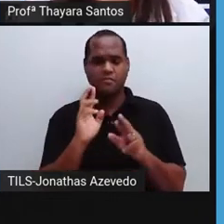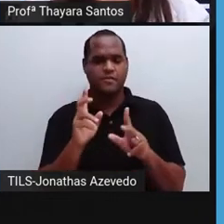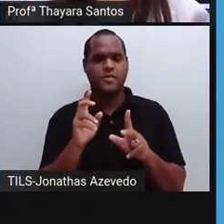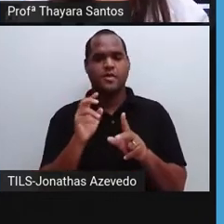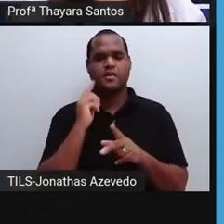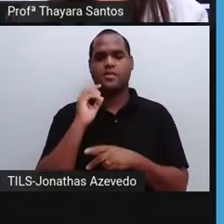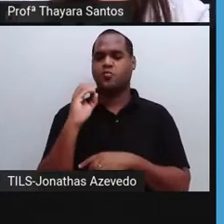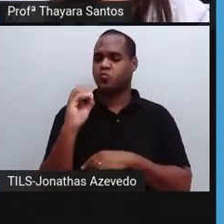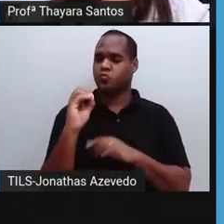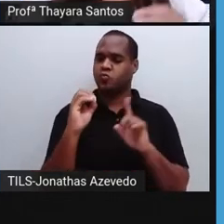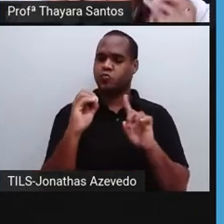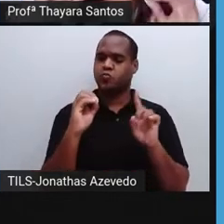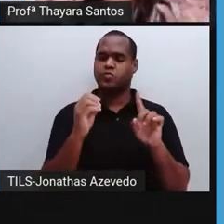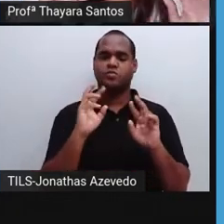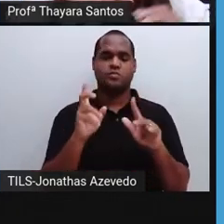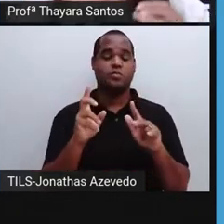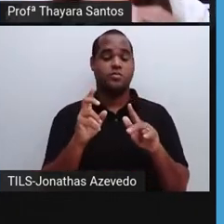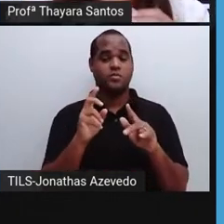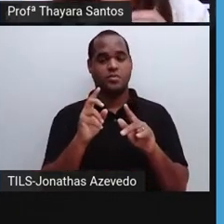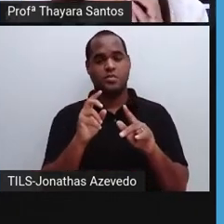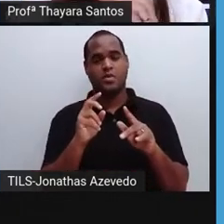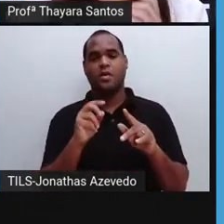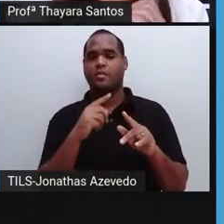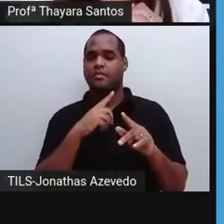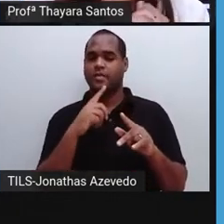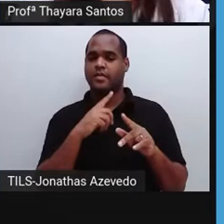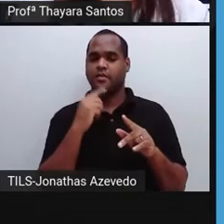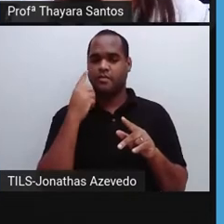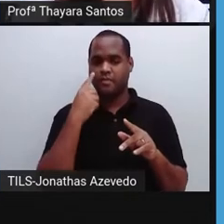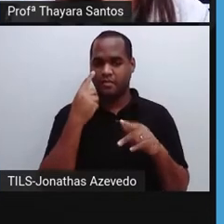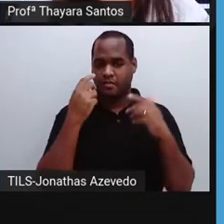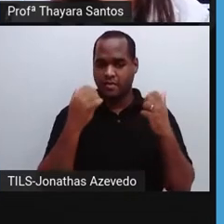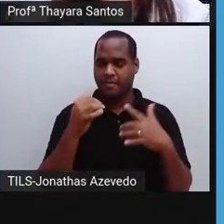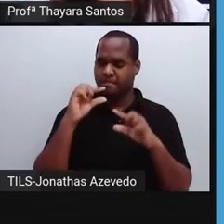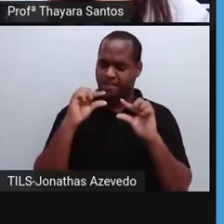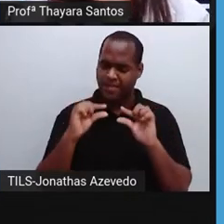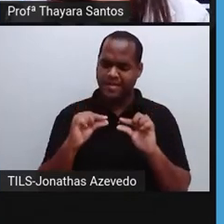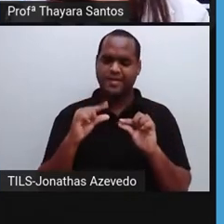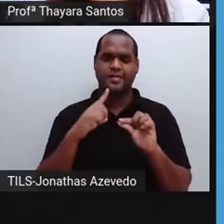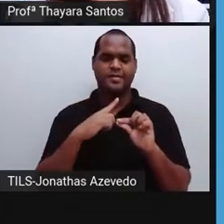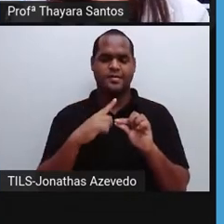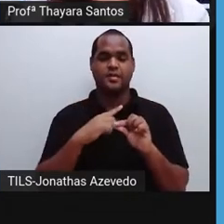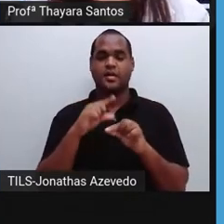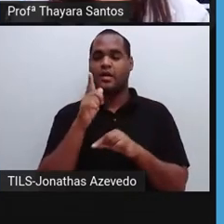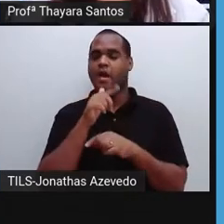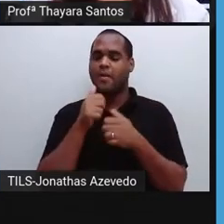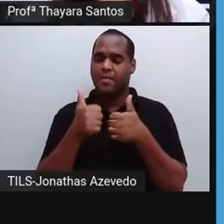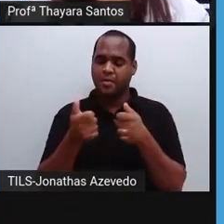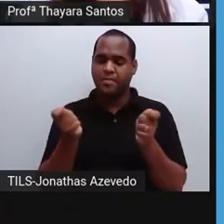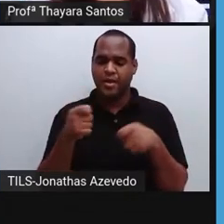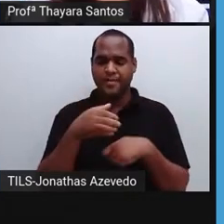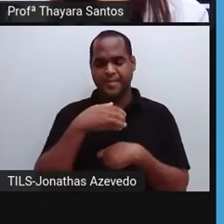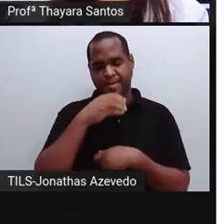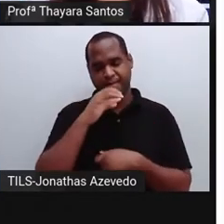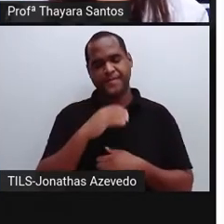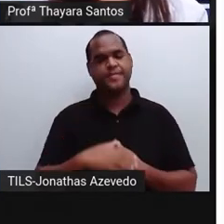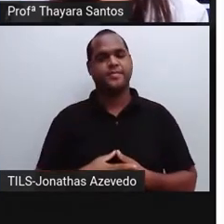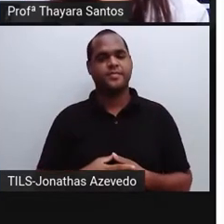estar zerado, né? Ou então vai... Mas ela tem que estar muito, muito, muito baixinho para ser considerada própria para o consumo.